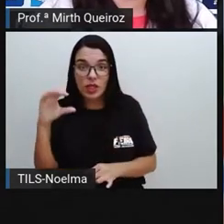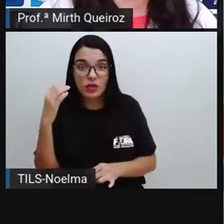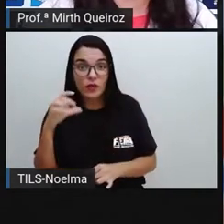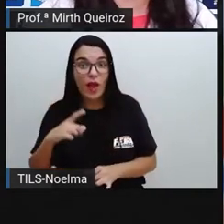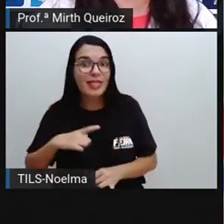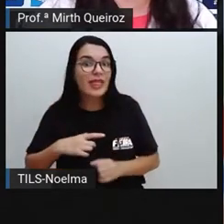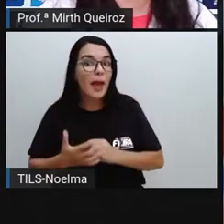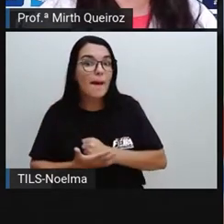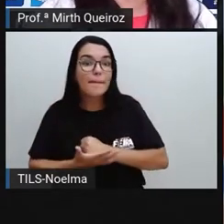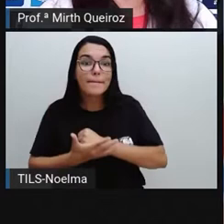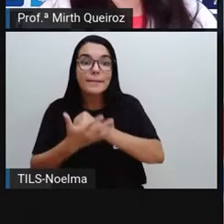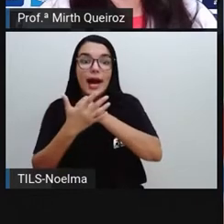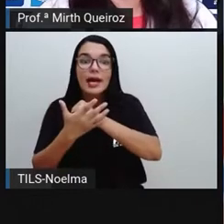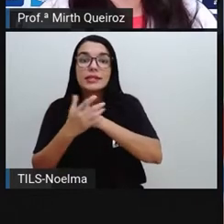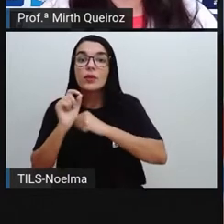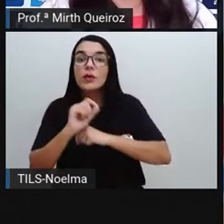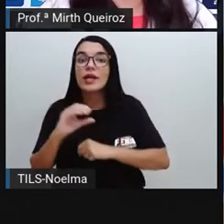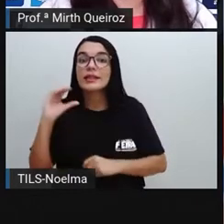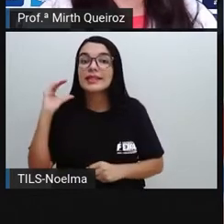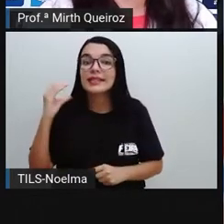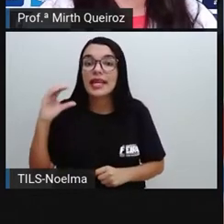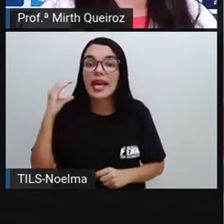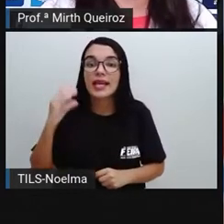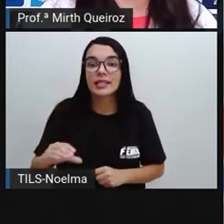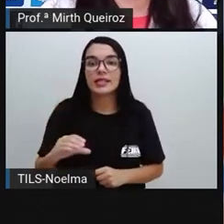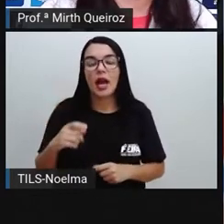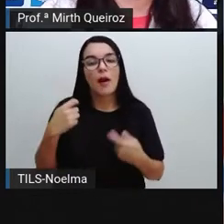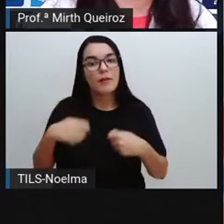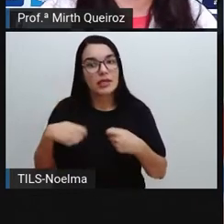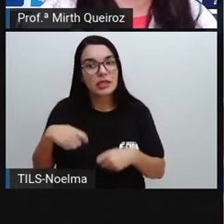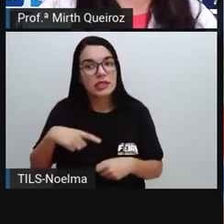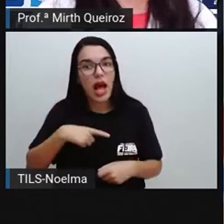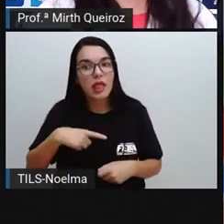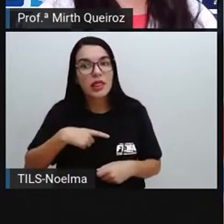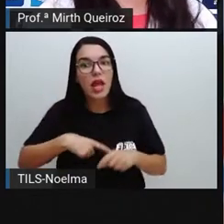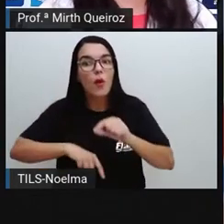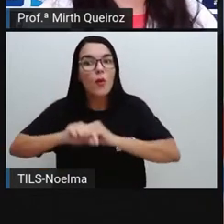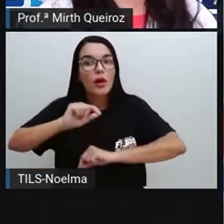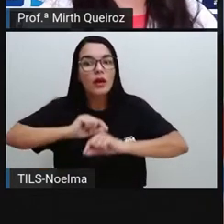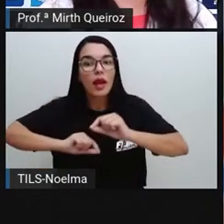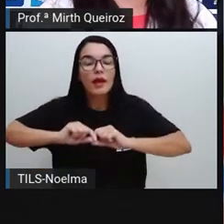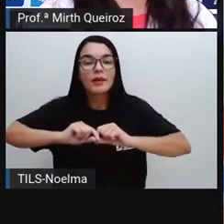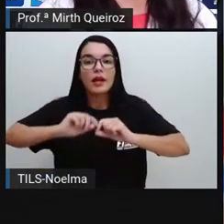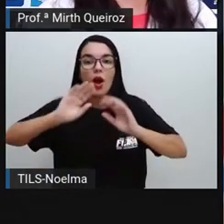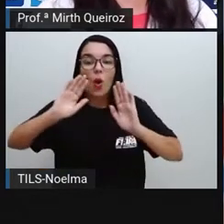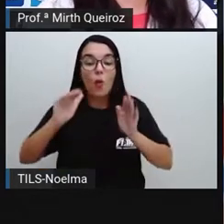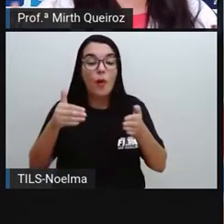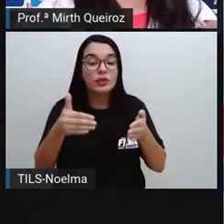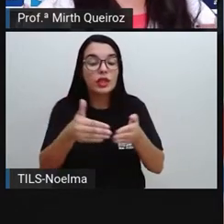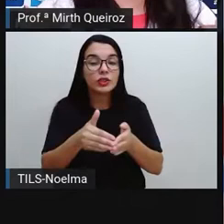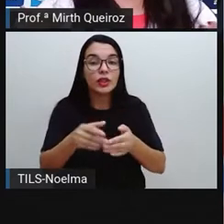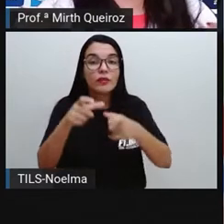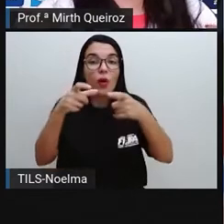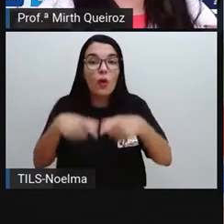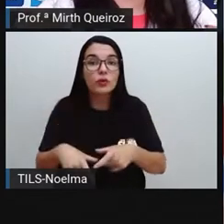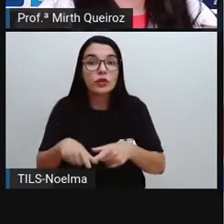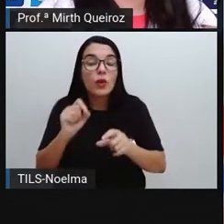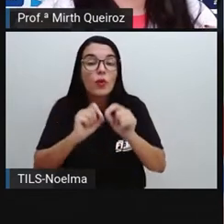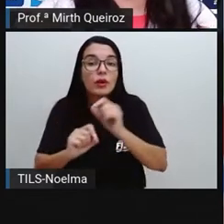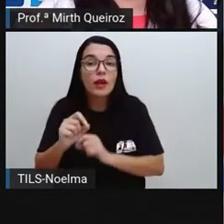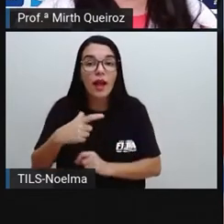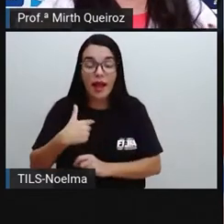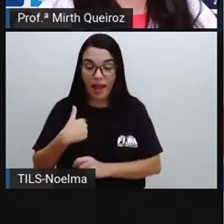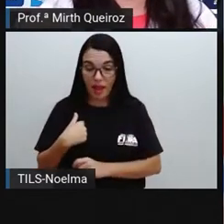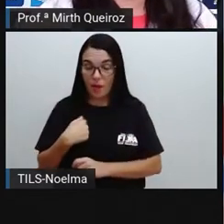aí, ele é baseado no rigor da ciência. Então, precisa-se ter um ponto de vista bastante objetivo, onde nós não vamos